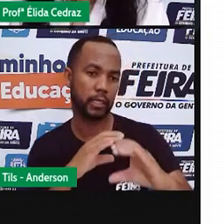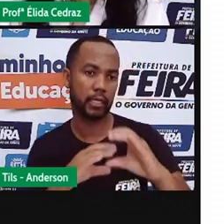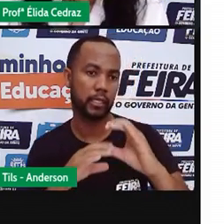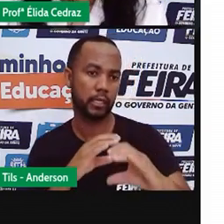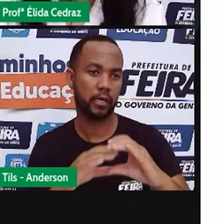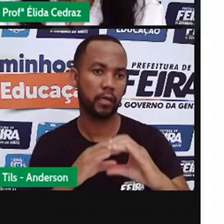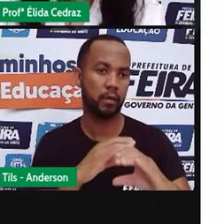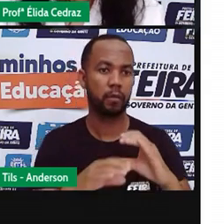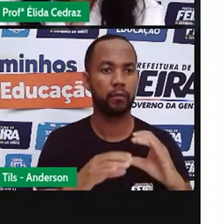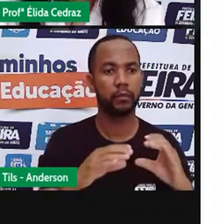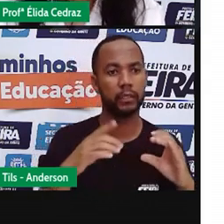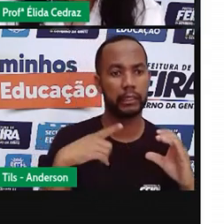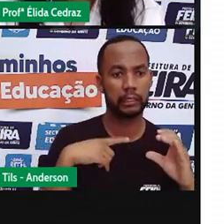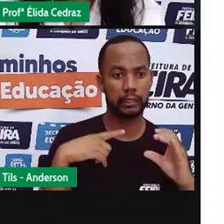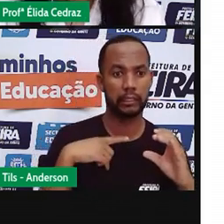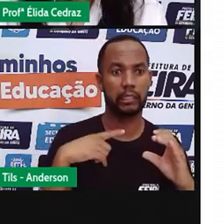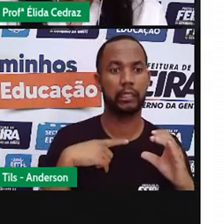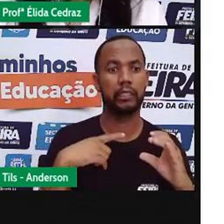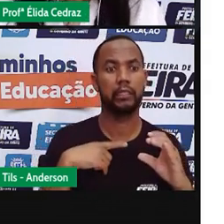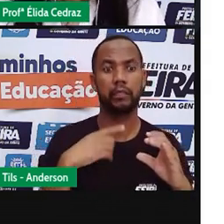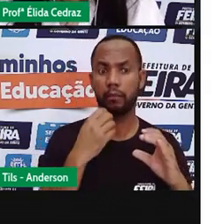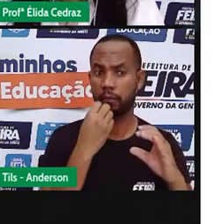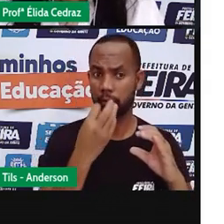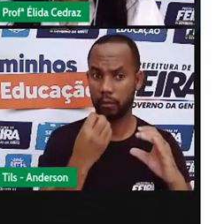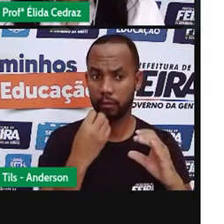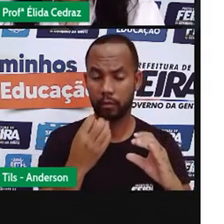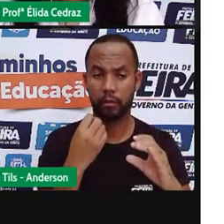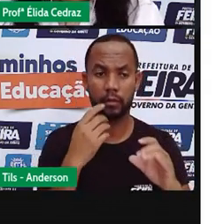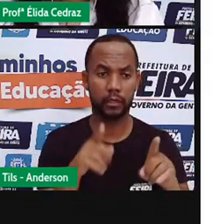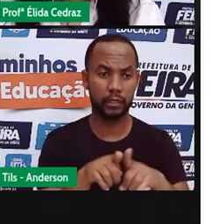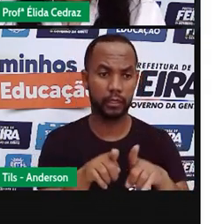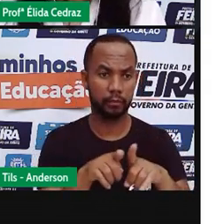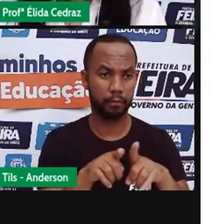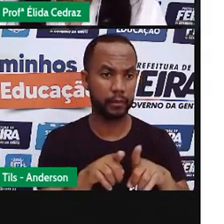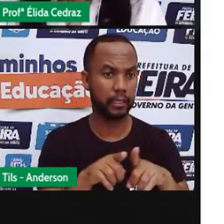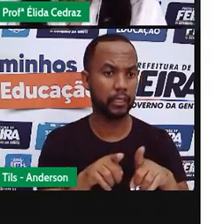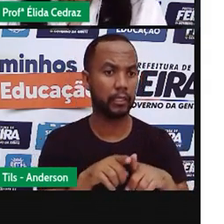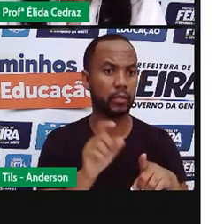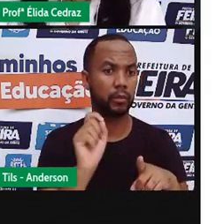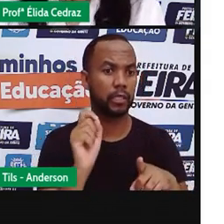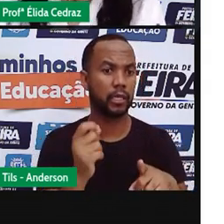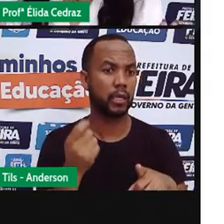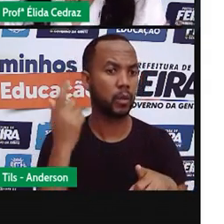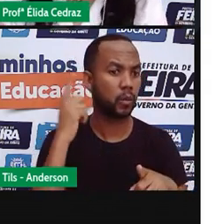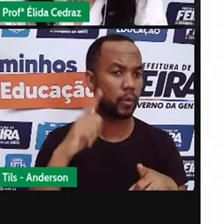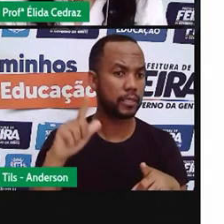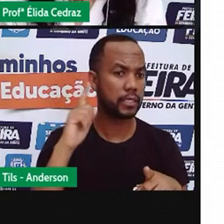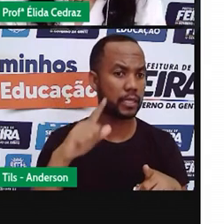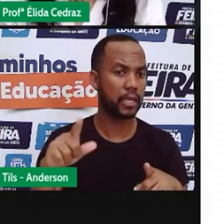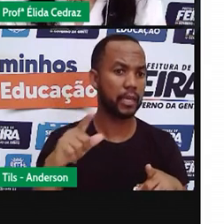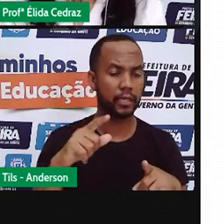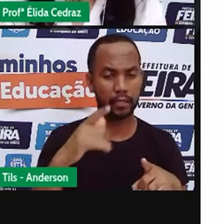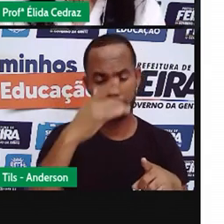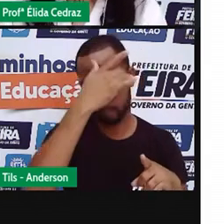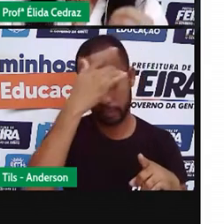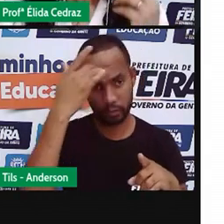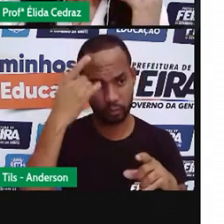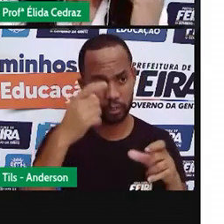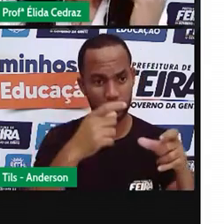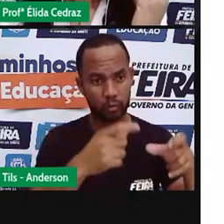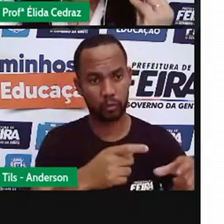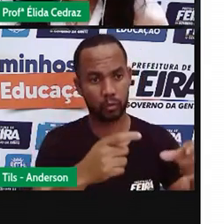eles estão muito bons, diminuem, eles encurtam a distância entre as pessoas,